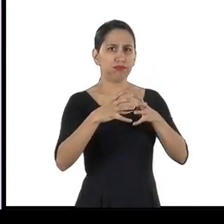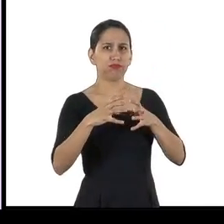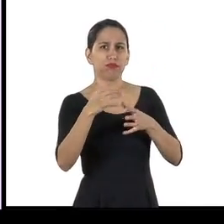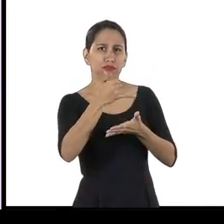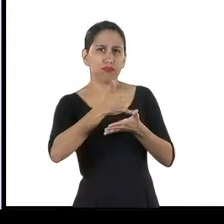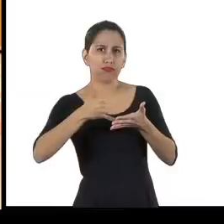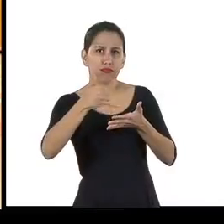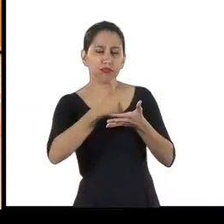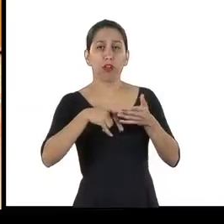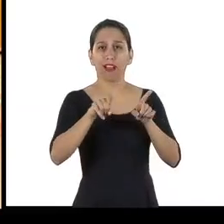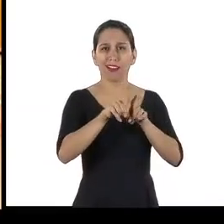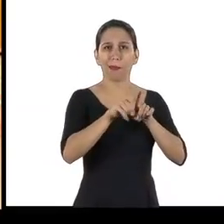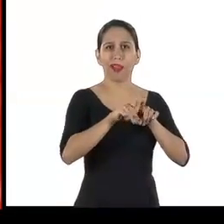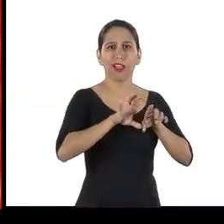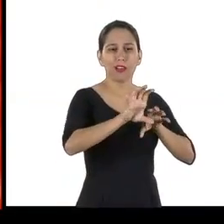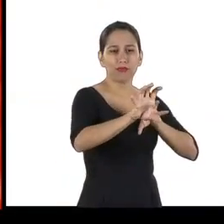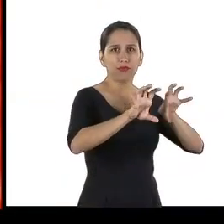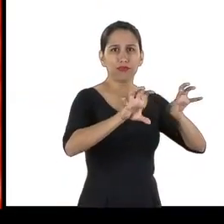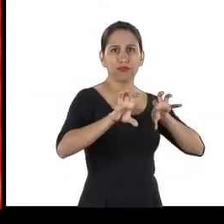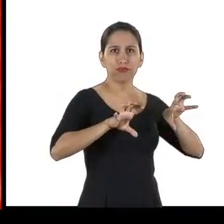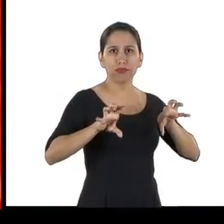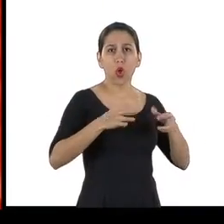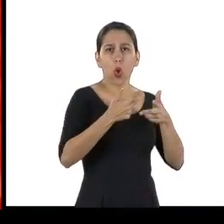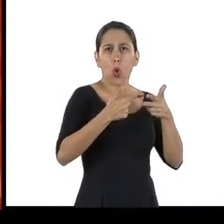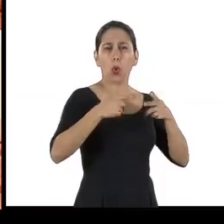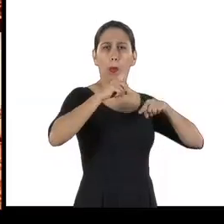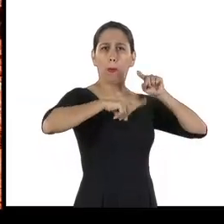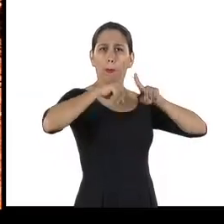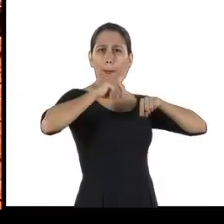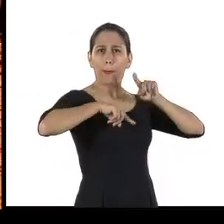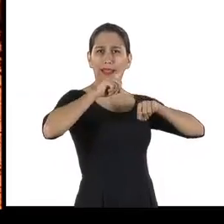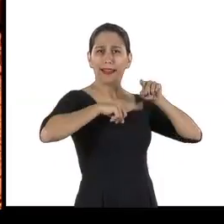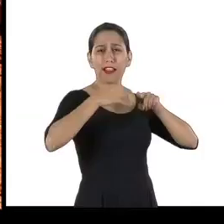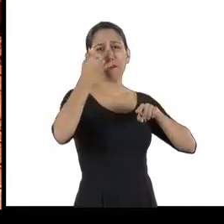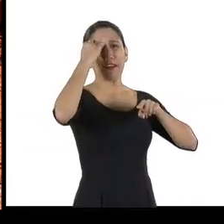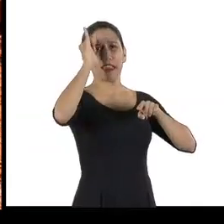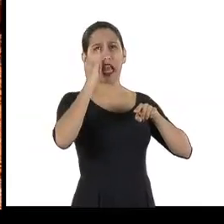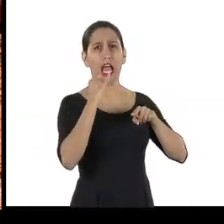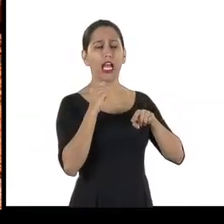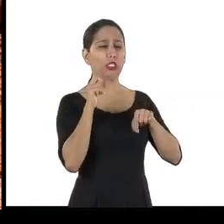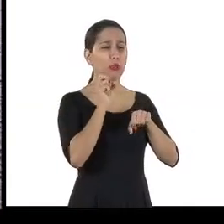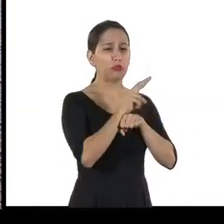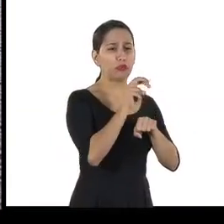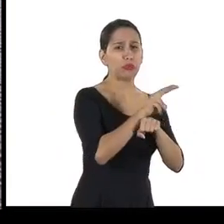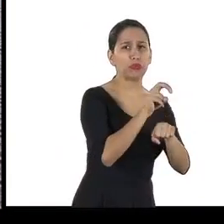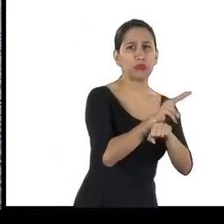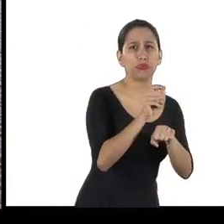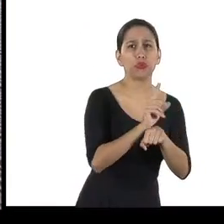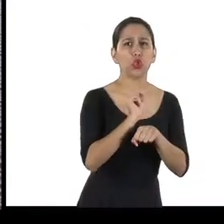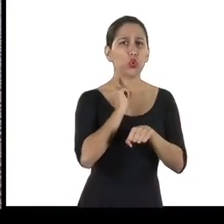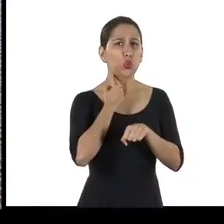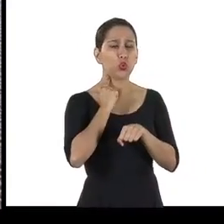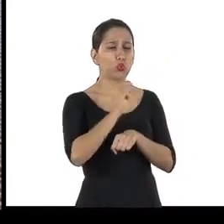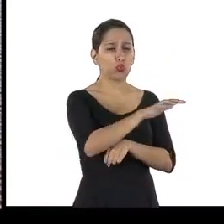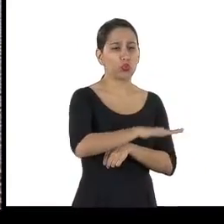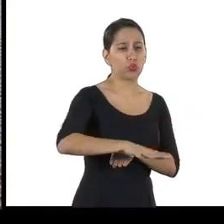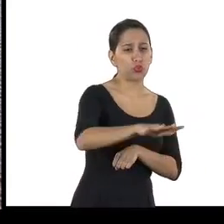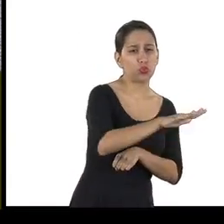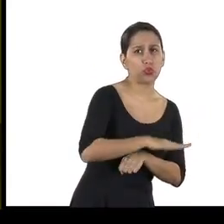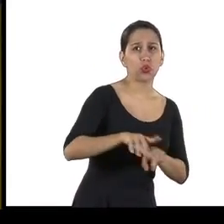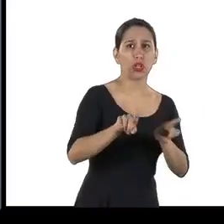outros materiais que possam contaminar o meio ambiente para preservar o solo e os cursos d'água.